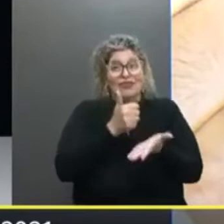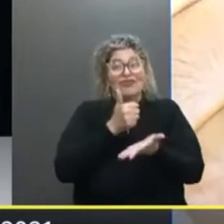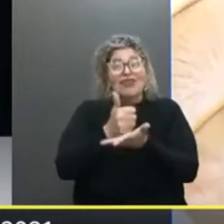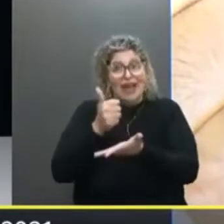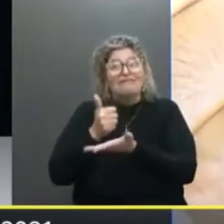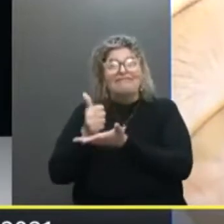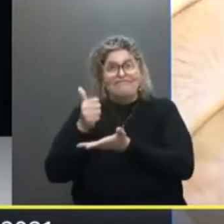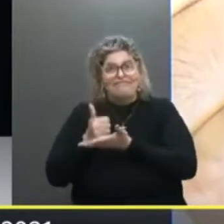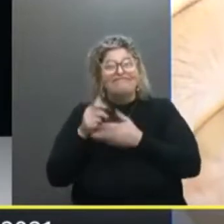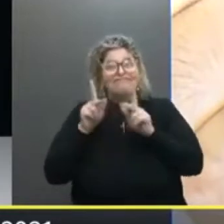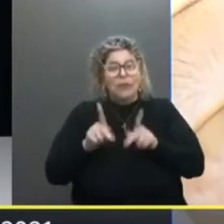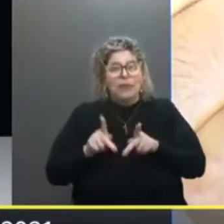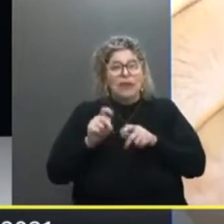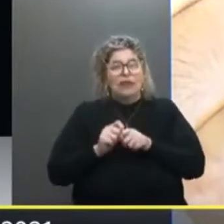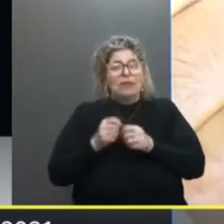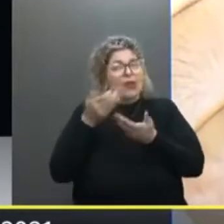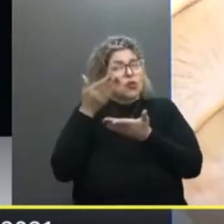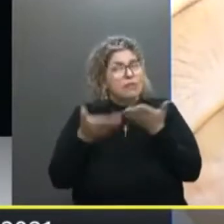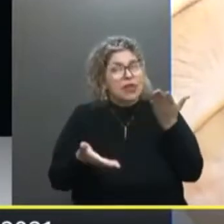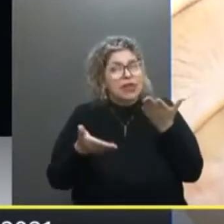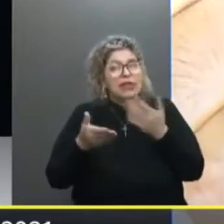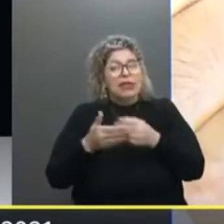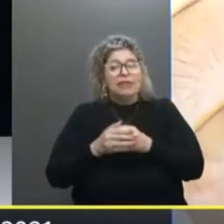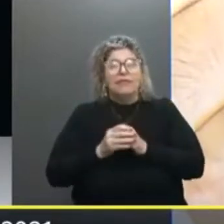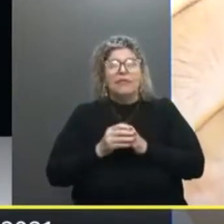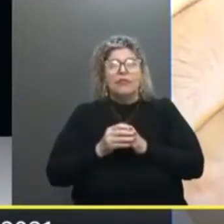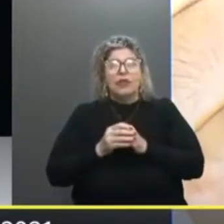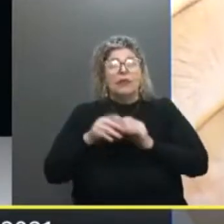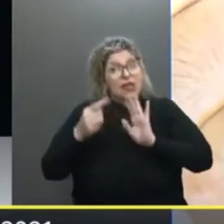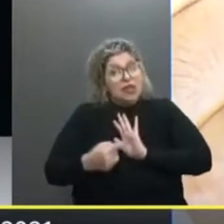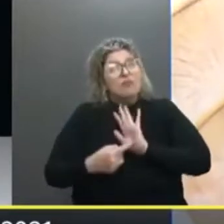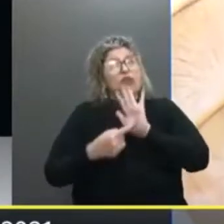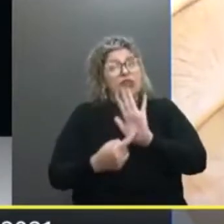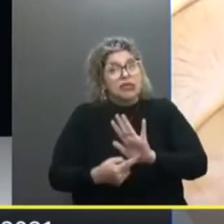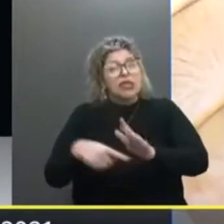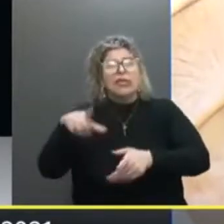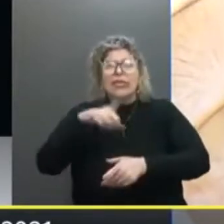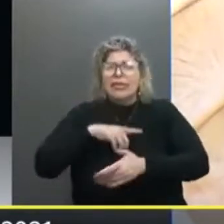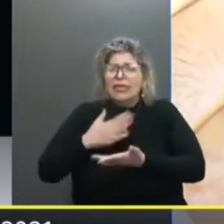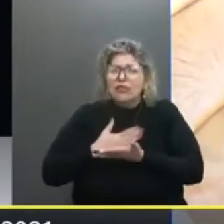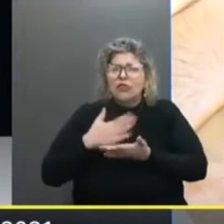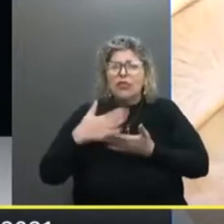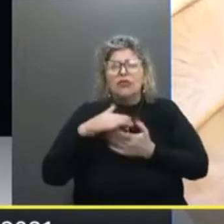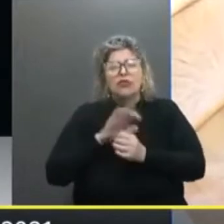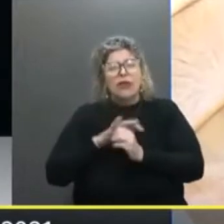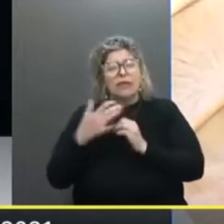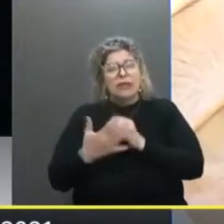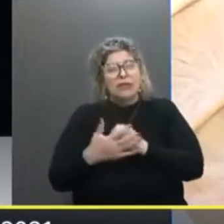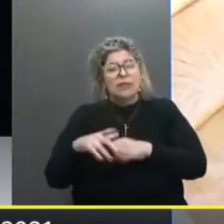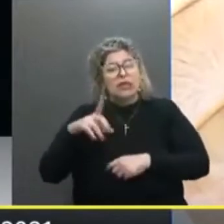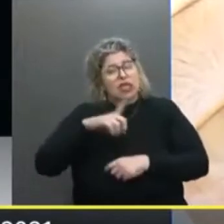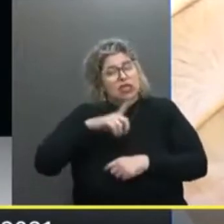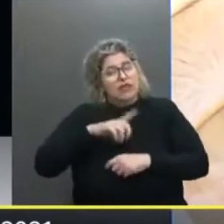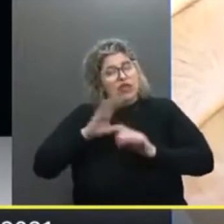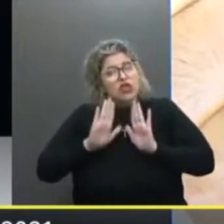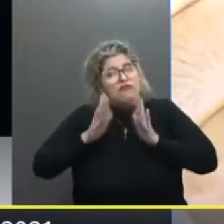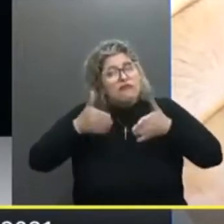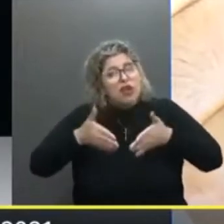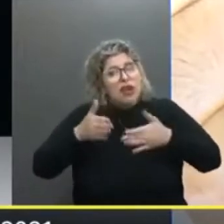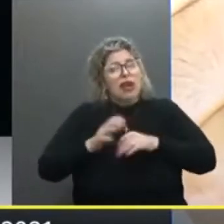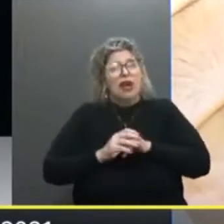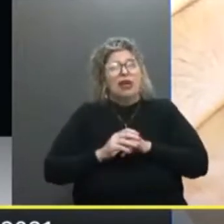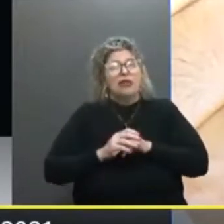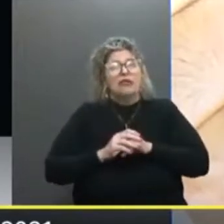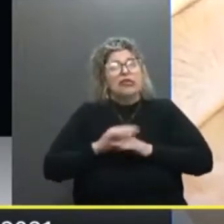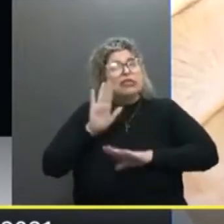pessoas Para não perder O espírito E para demonstrar Que nós Desde o início Da pandemia Estivemos focados